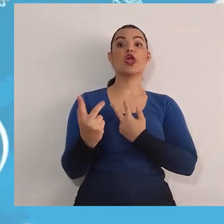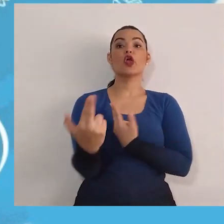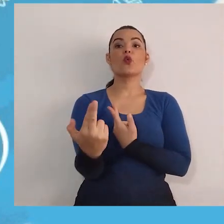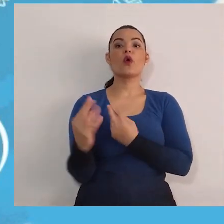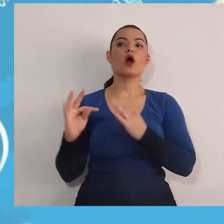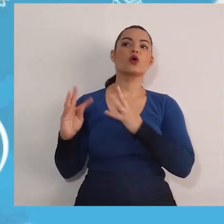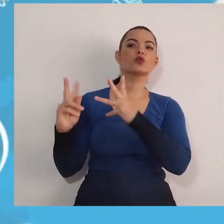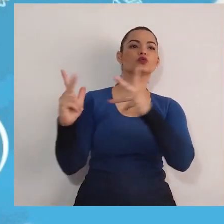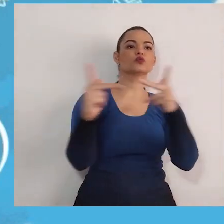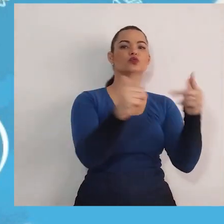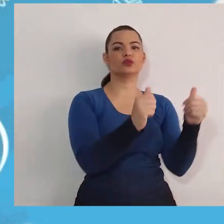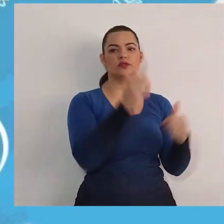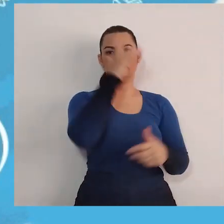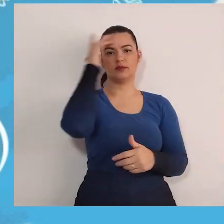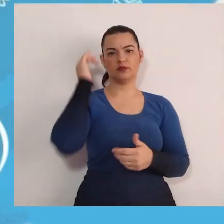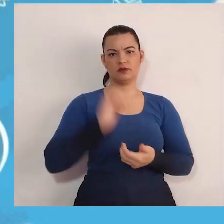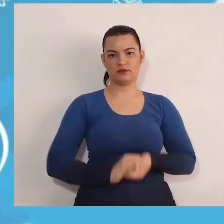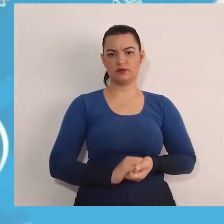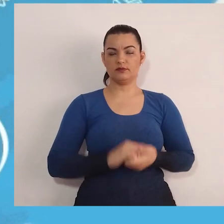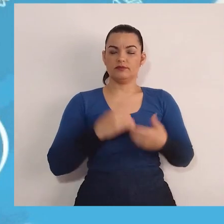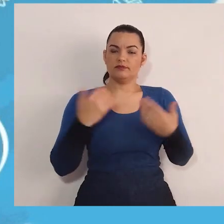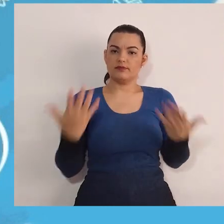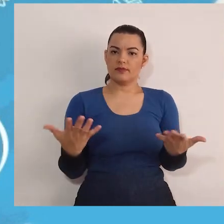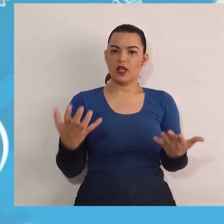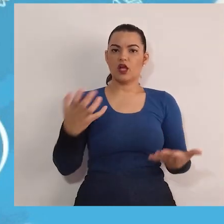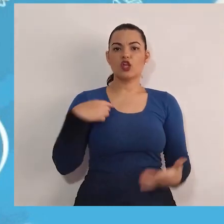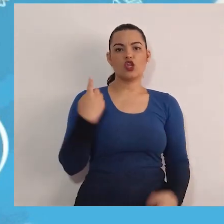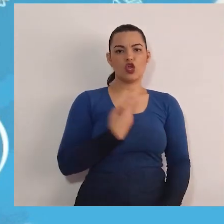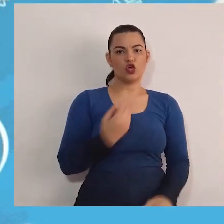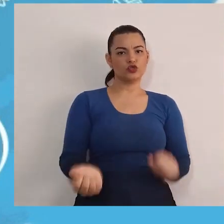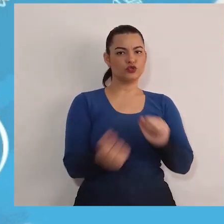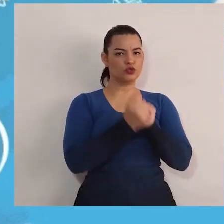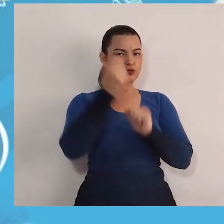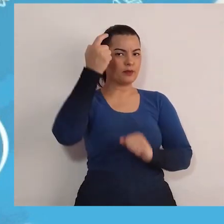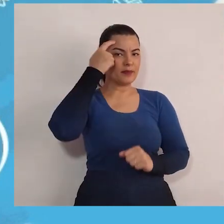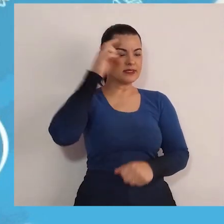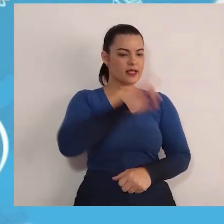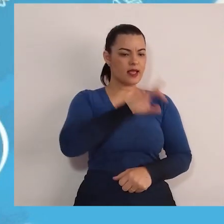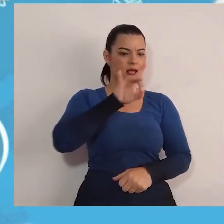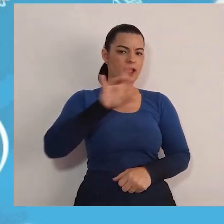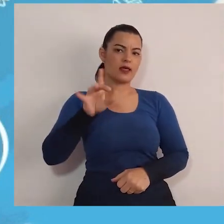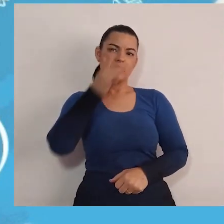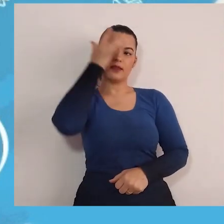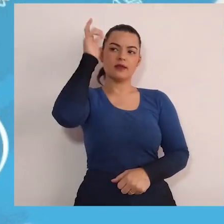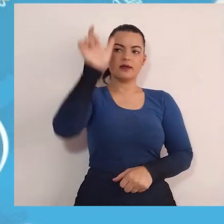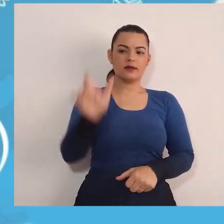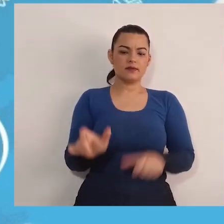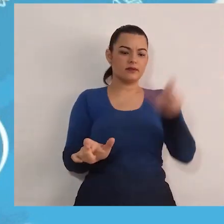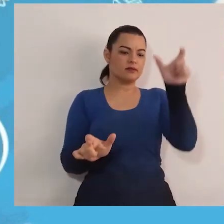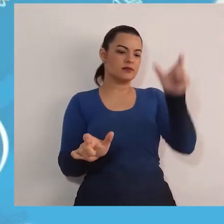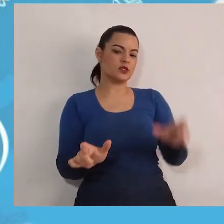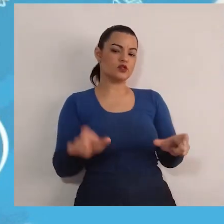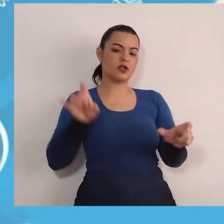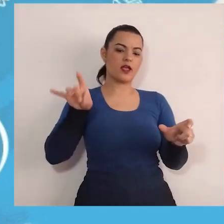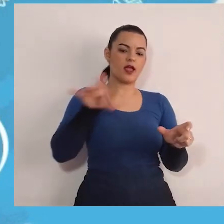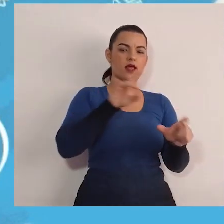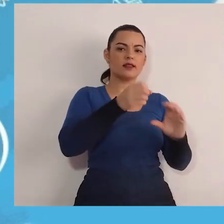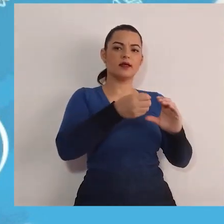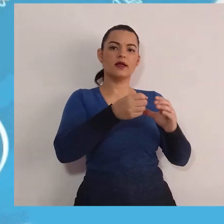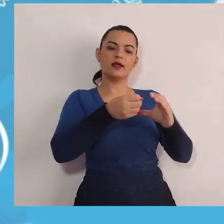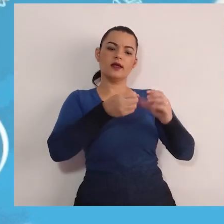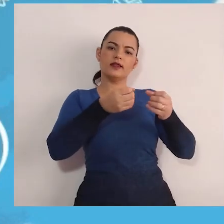todas as pessoas. Dessa forma, nós vamos pensar em cada indivíduo e nas suas